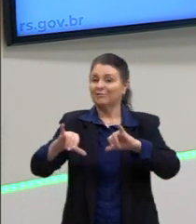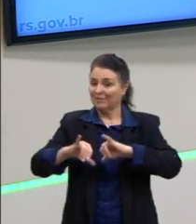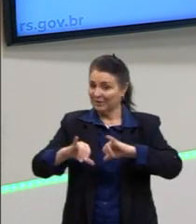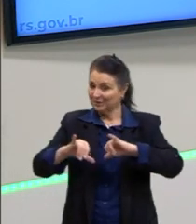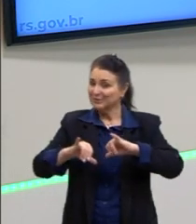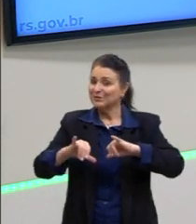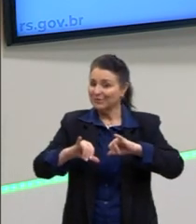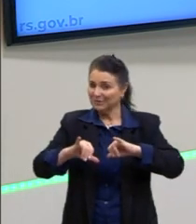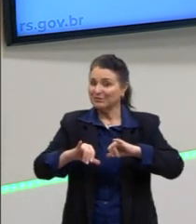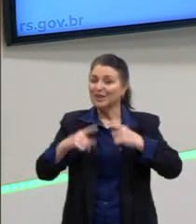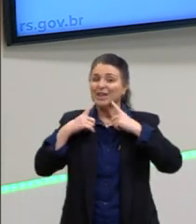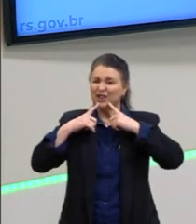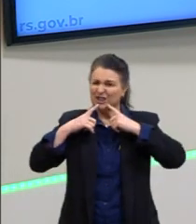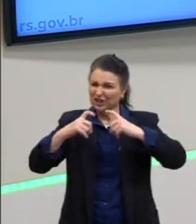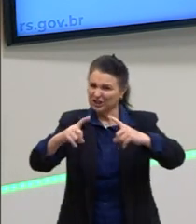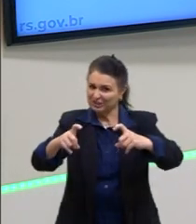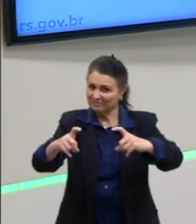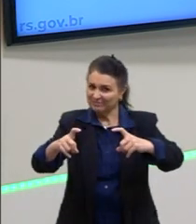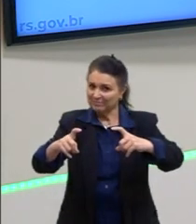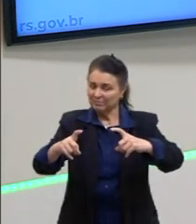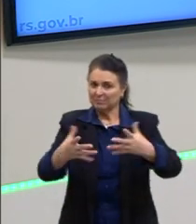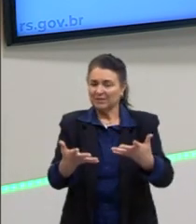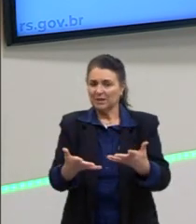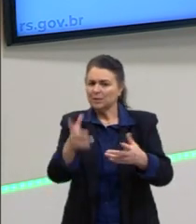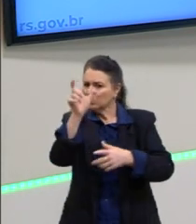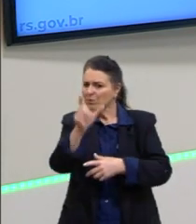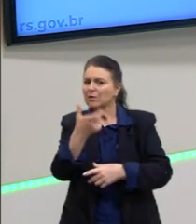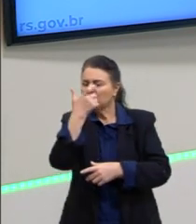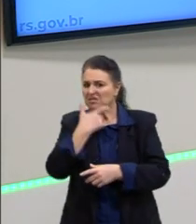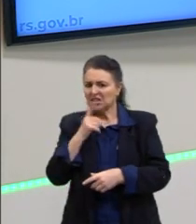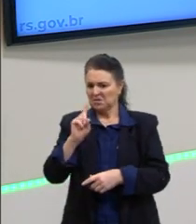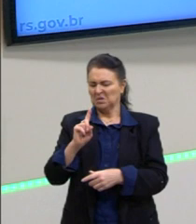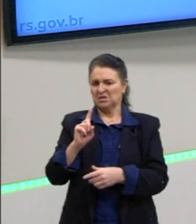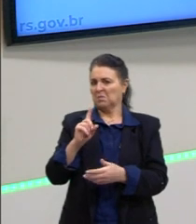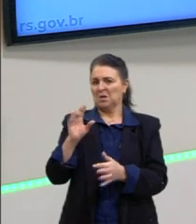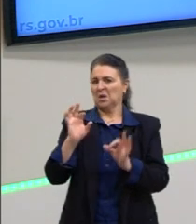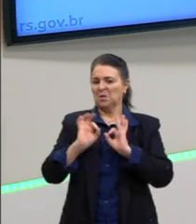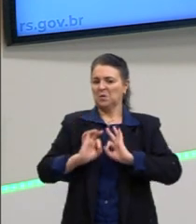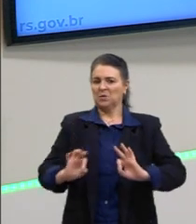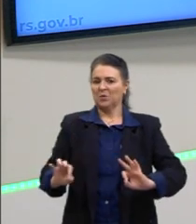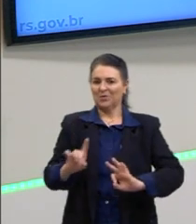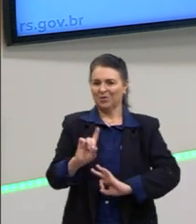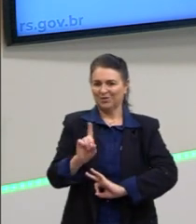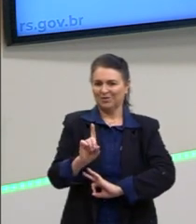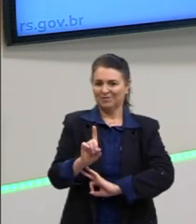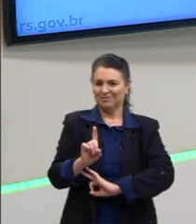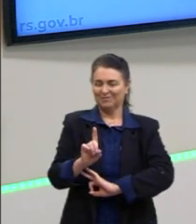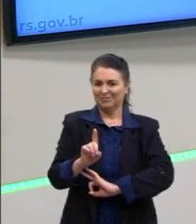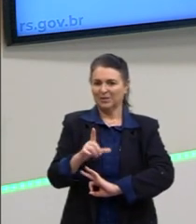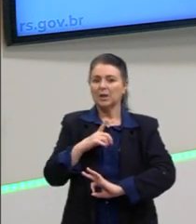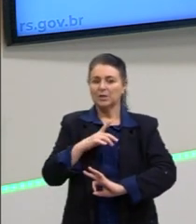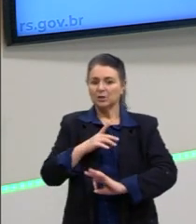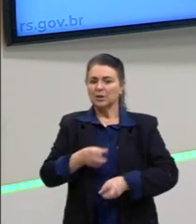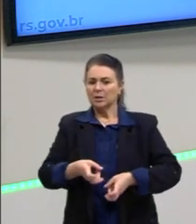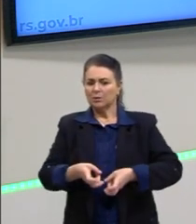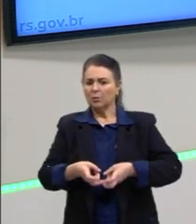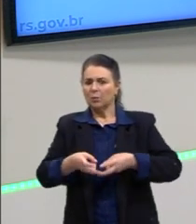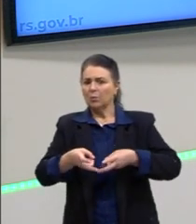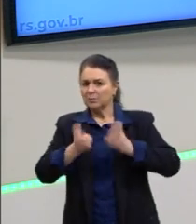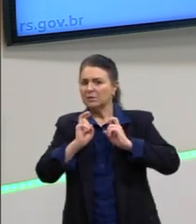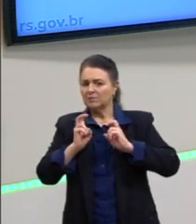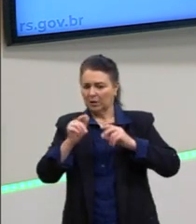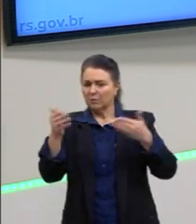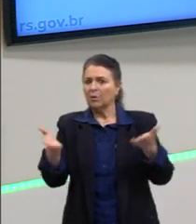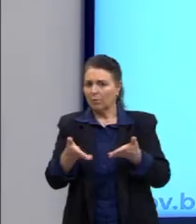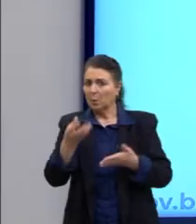As pessoas vão achar tudo isso muito anormal. Enfim, temos observado isso bem frequentemente agora na nossa